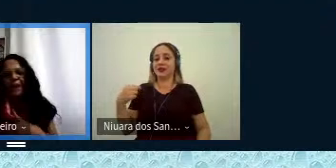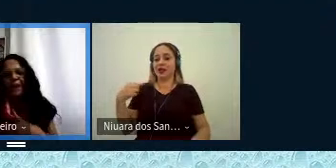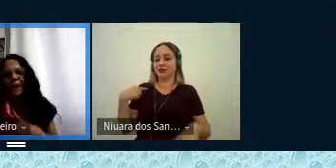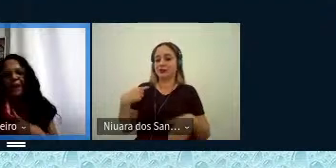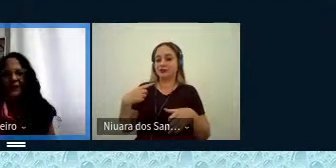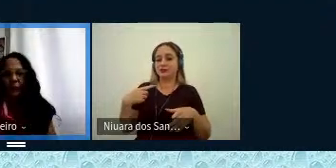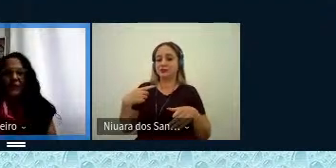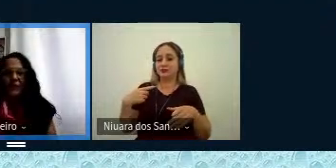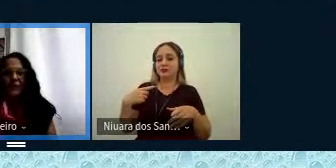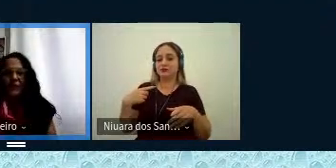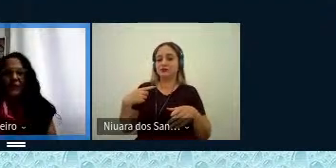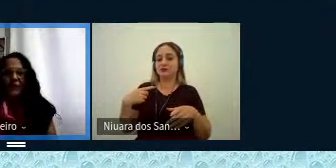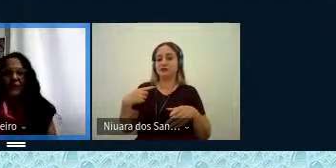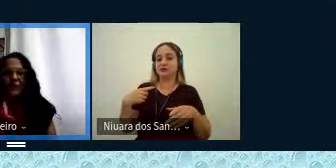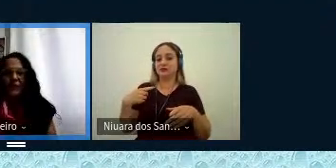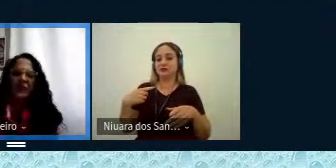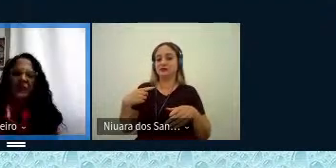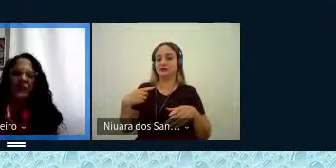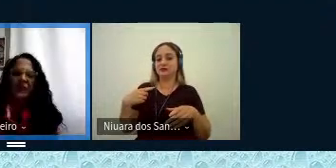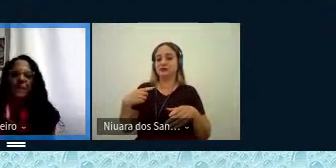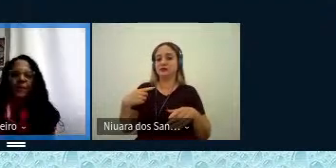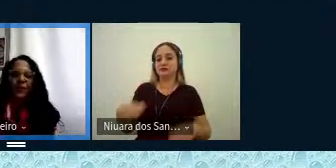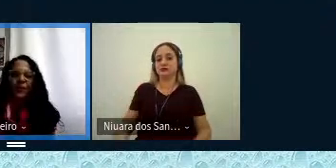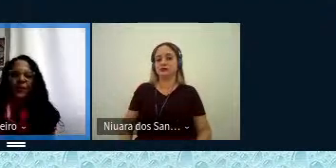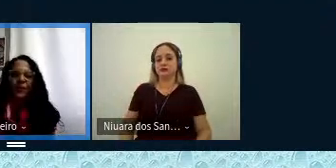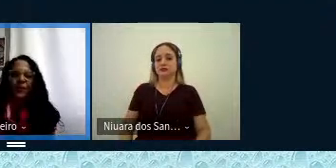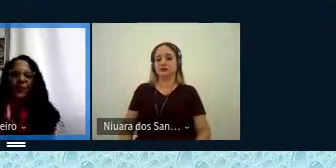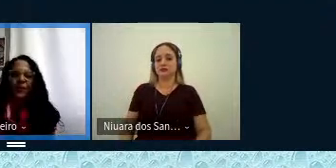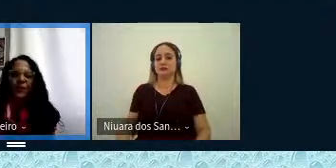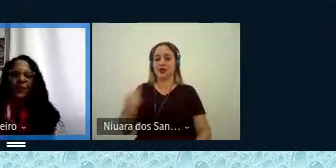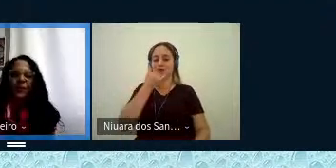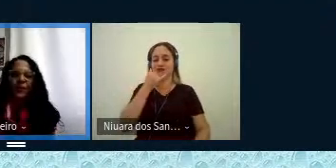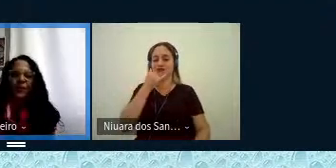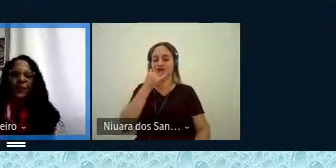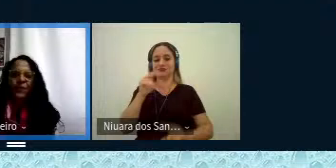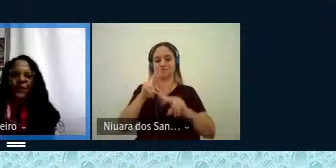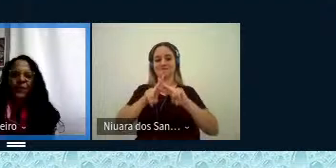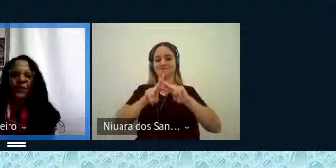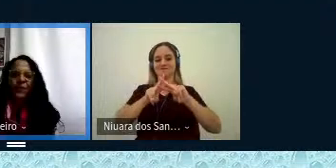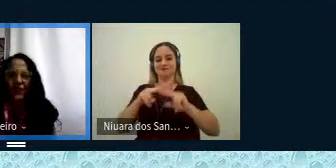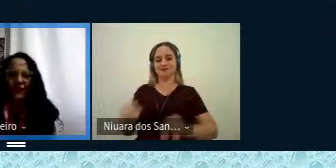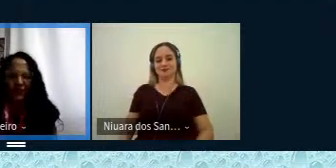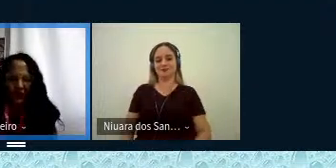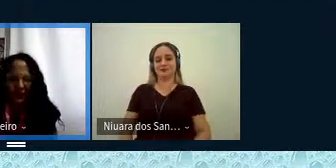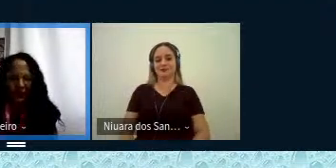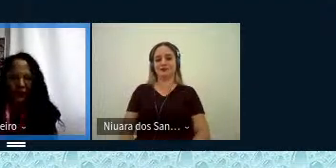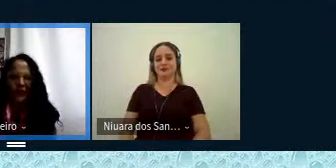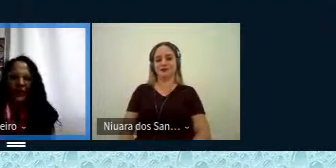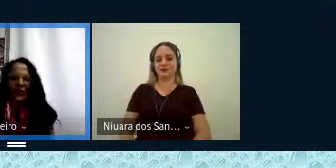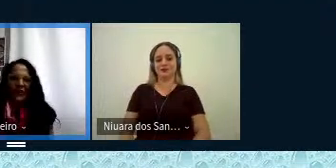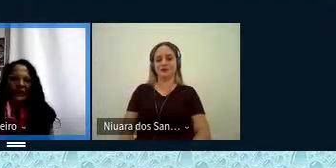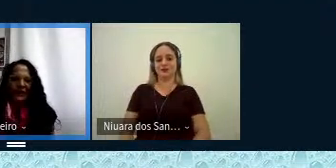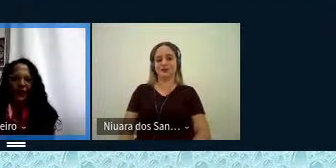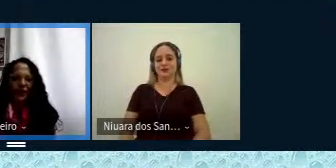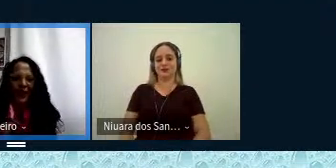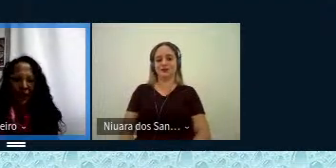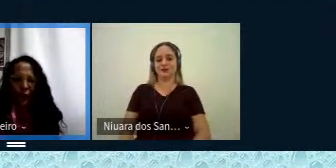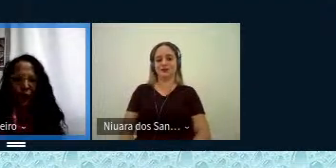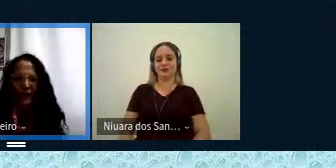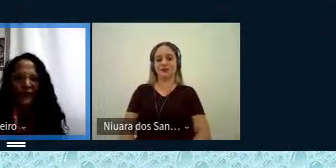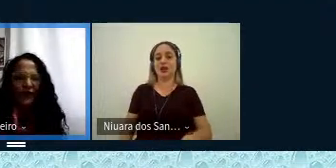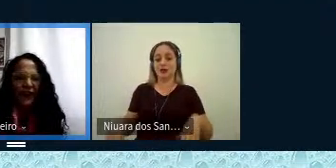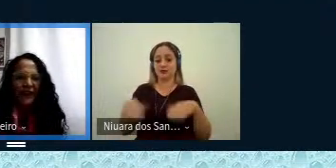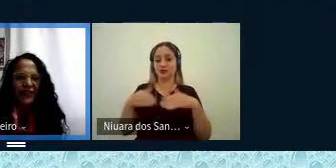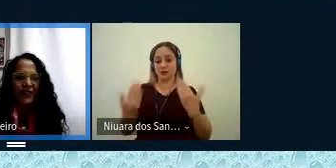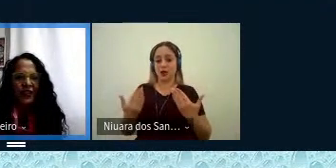atravessamento acontecendo desde o momento e isso se tornou objeto de estudo. Então,